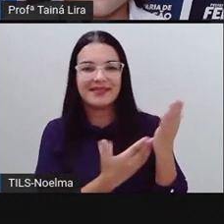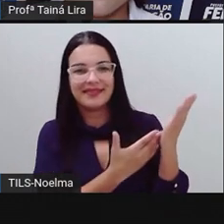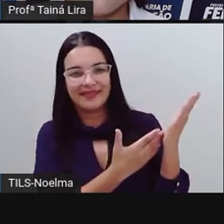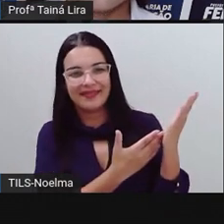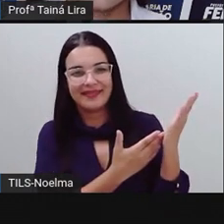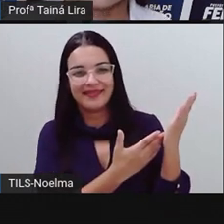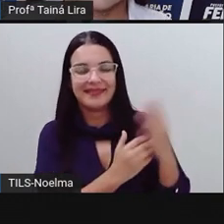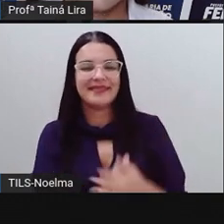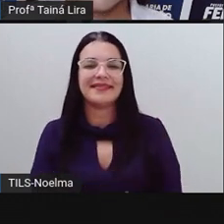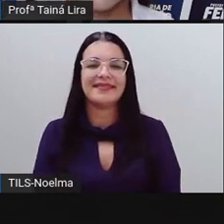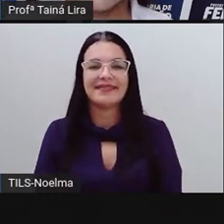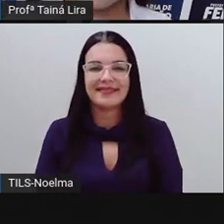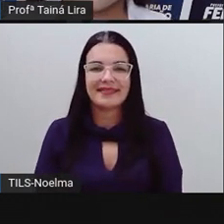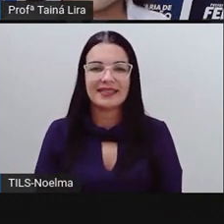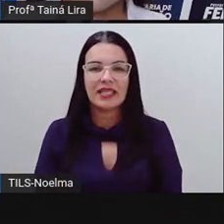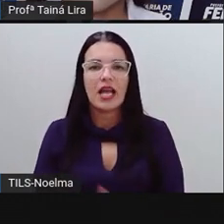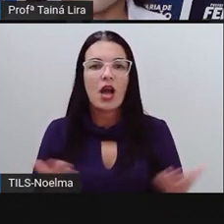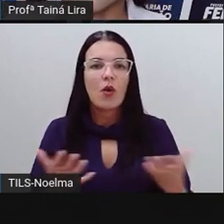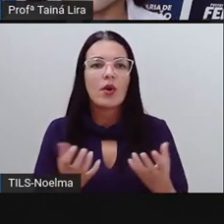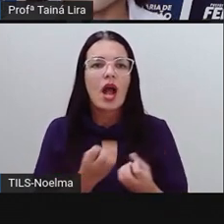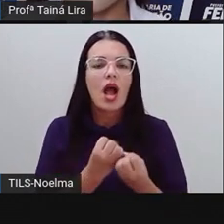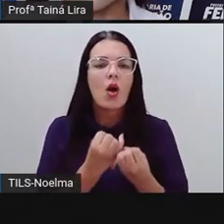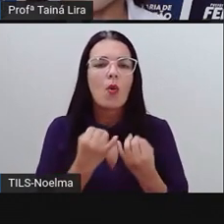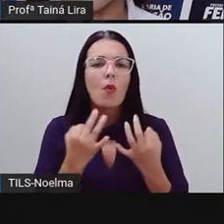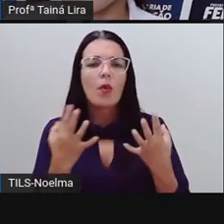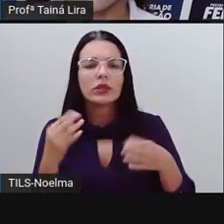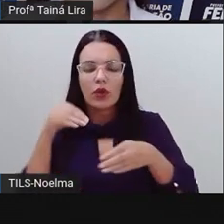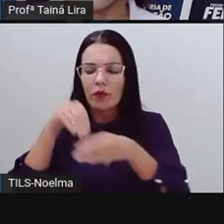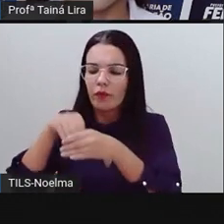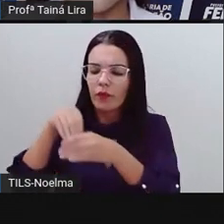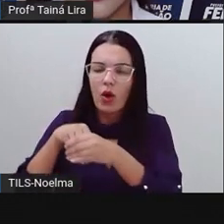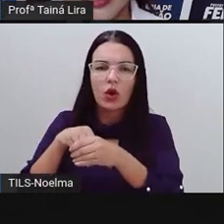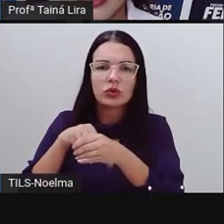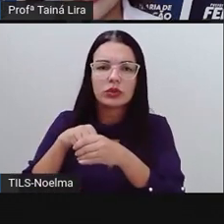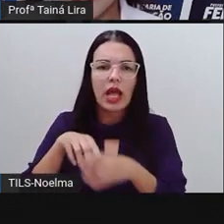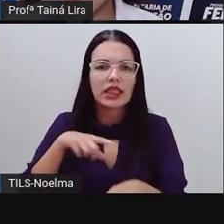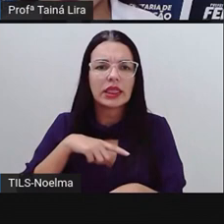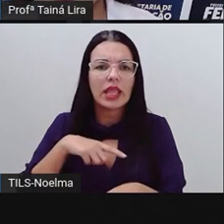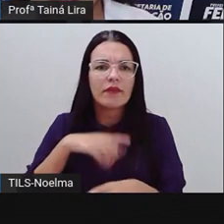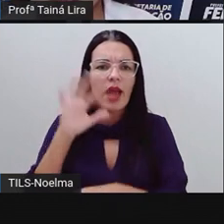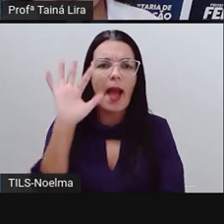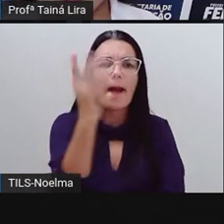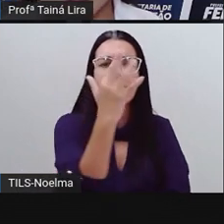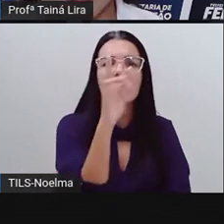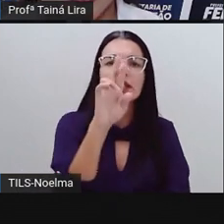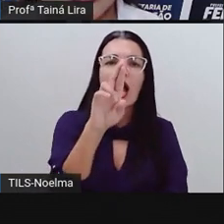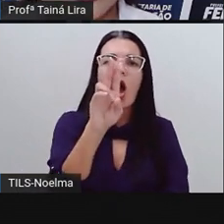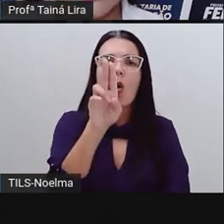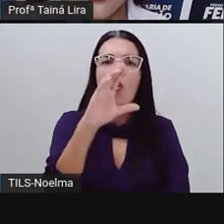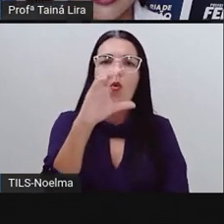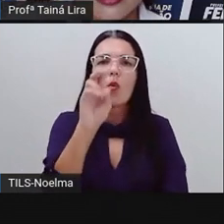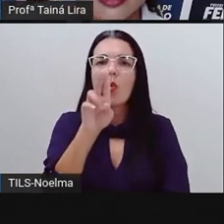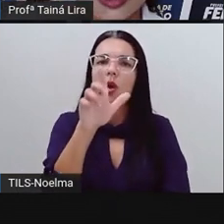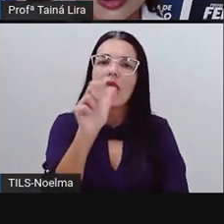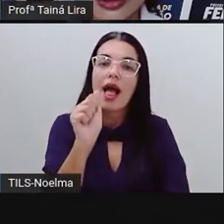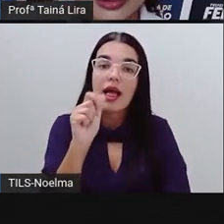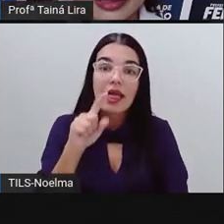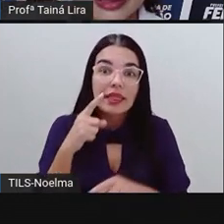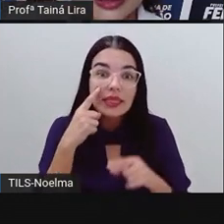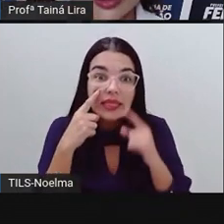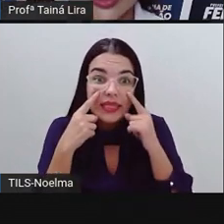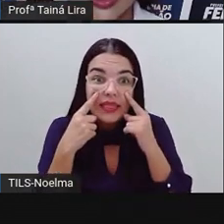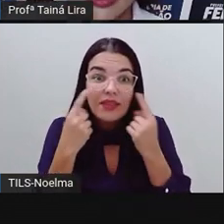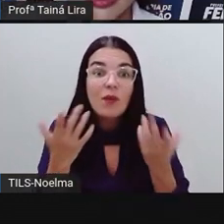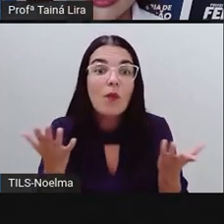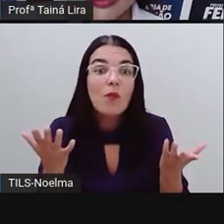certo? E quantos votos recebeu a rúcula? Aí, agora a gente vai ter que vir, ó, nessa coluna